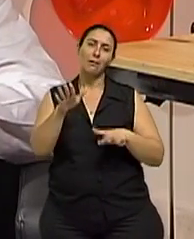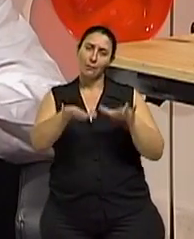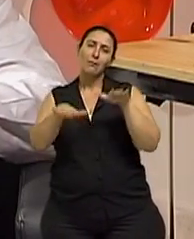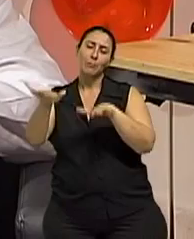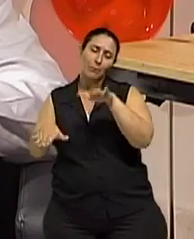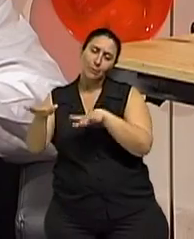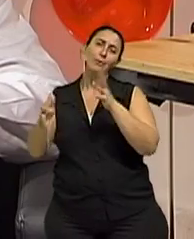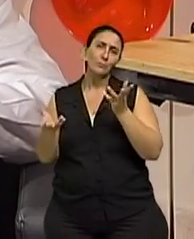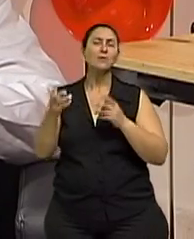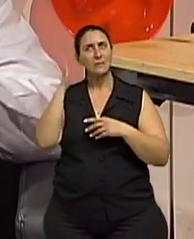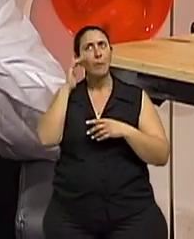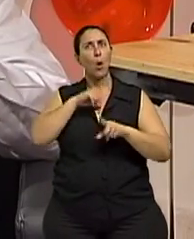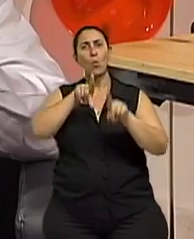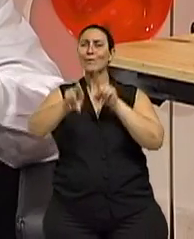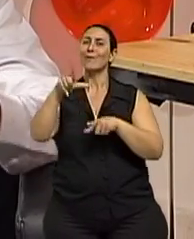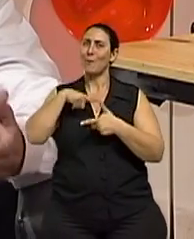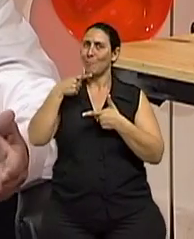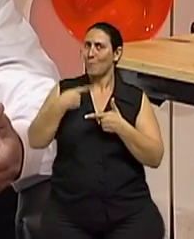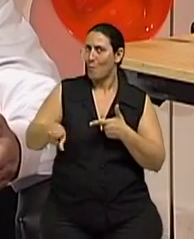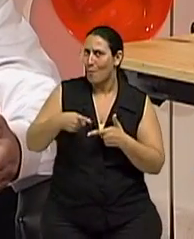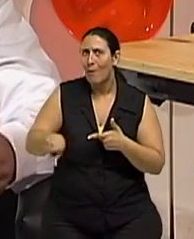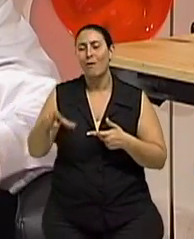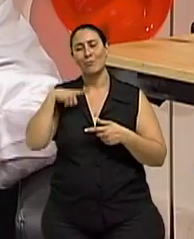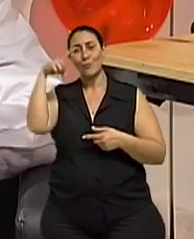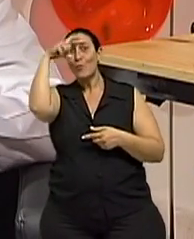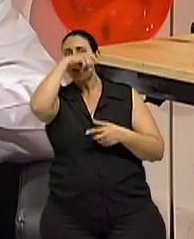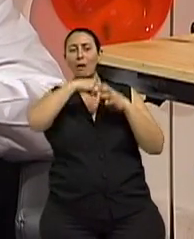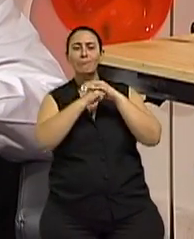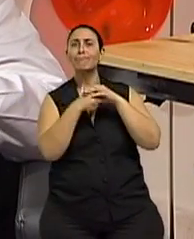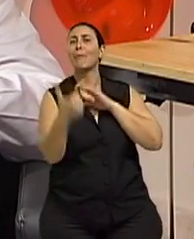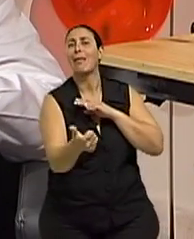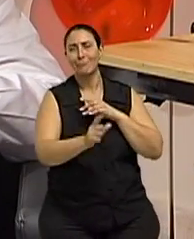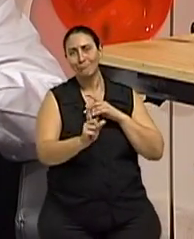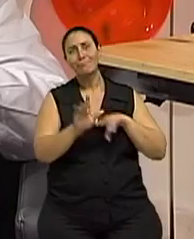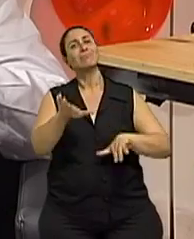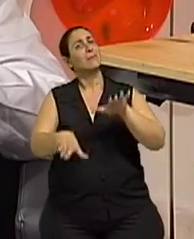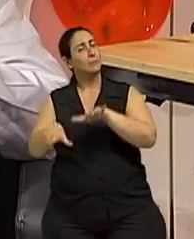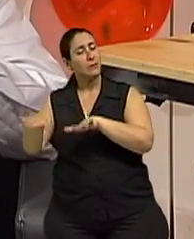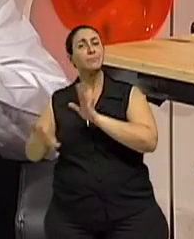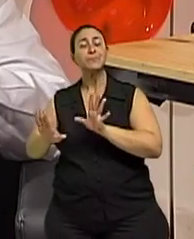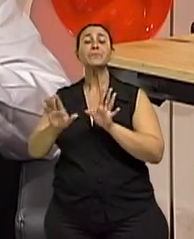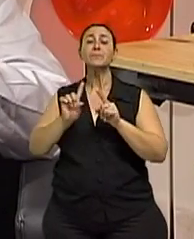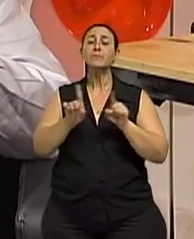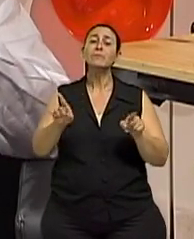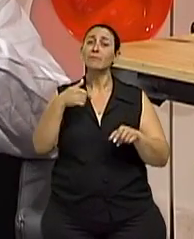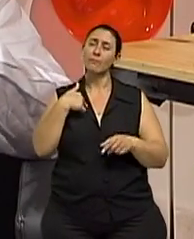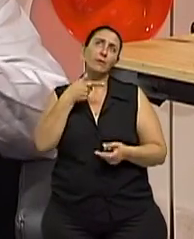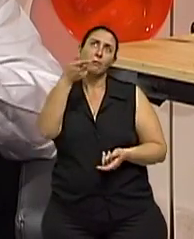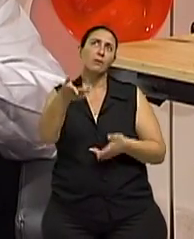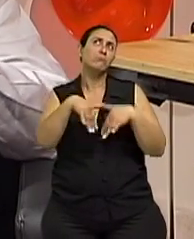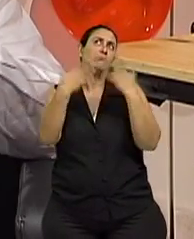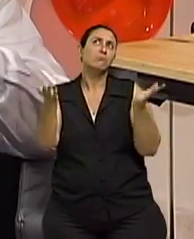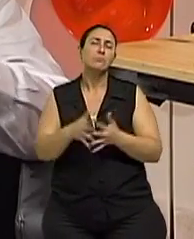pequeno índice de complicações que existe em qualquer procedimento, né? Claro. E é uma chance, assim, se eu vou te dizer